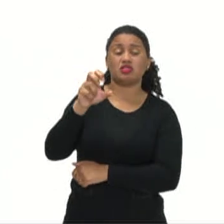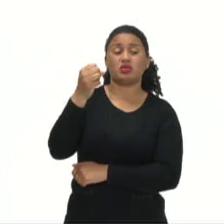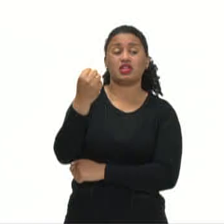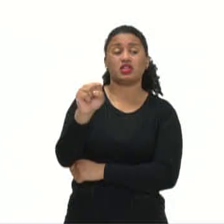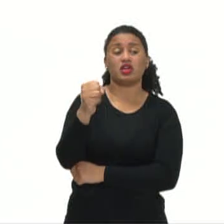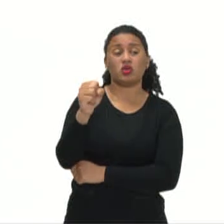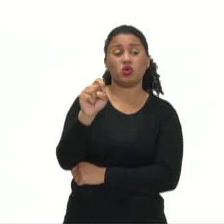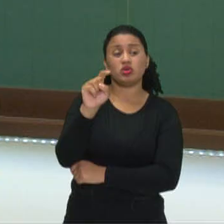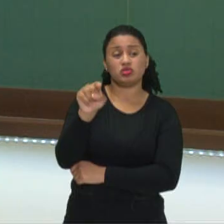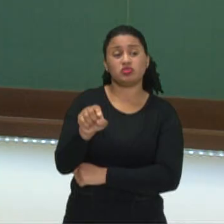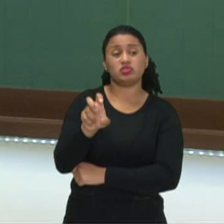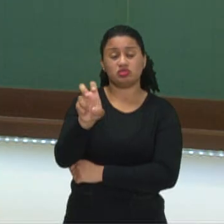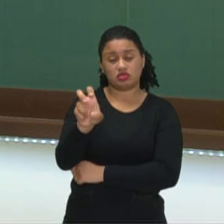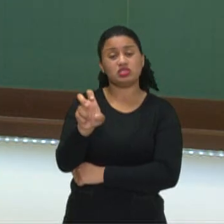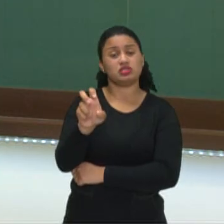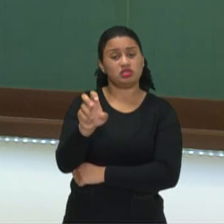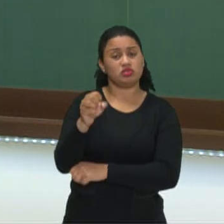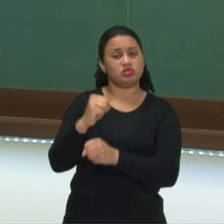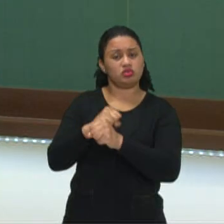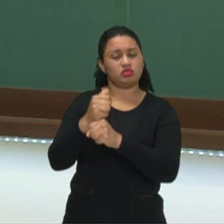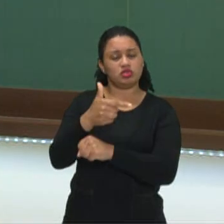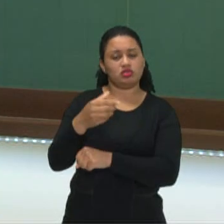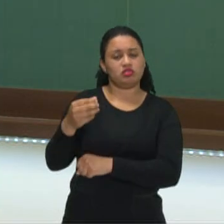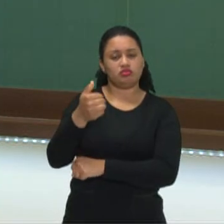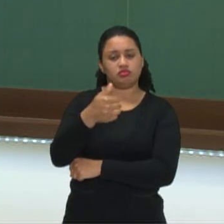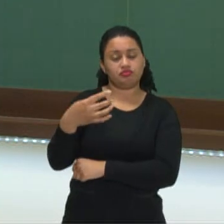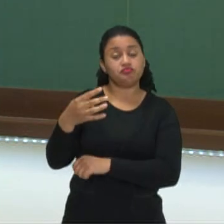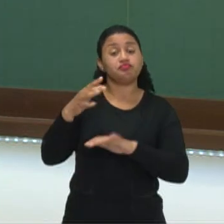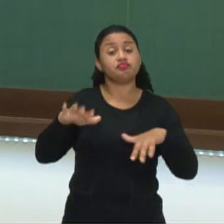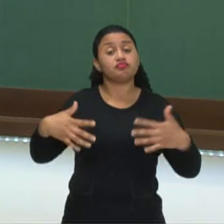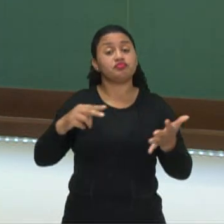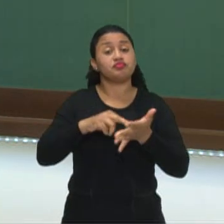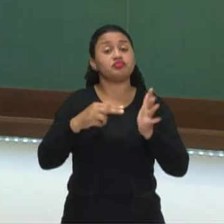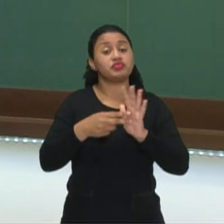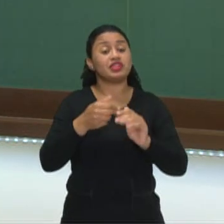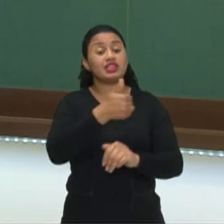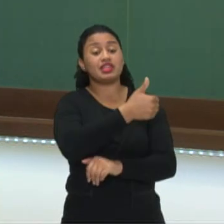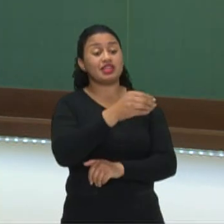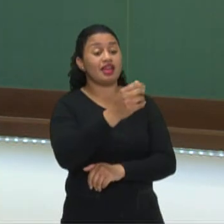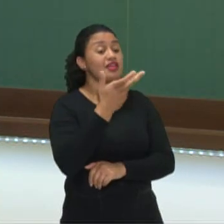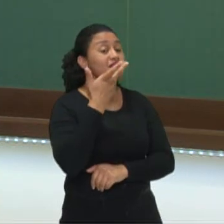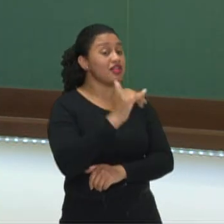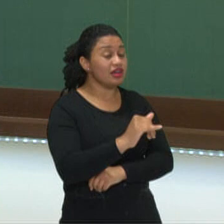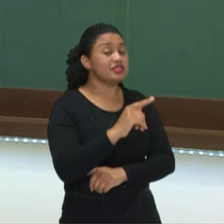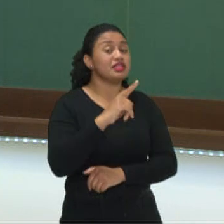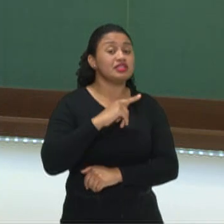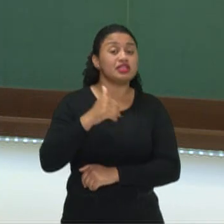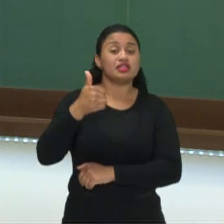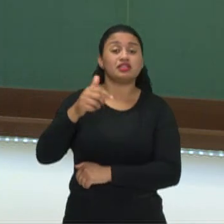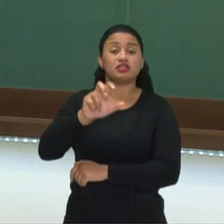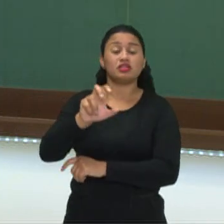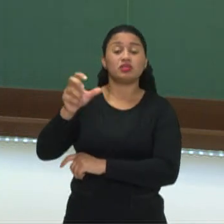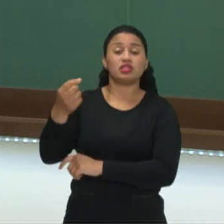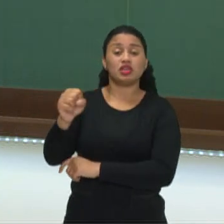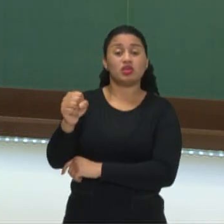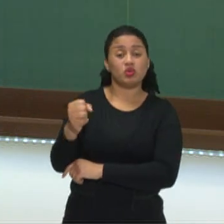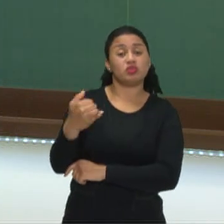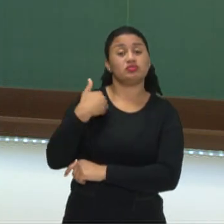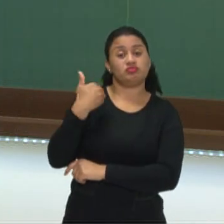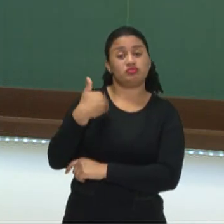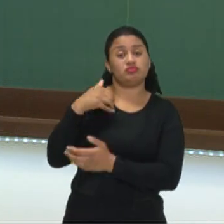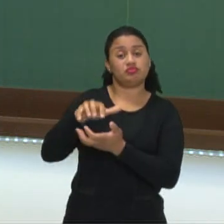158,5. Ou seja, a cada 100 crianças, tem 158 idosos.